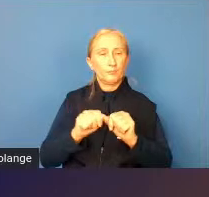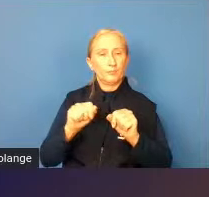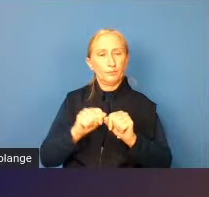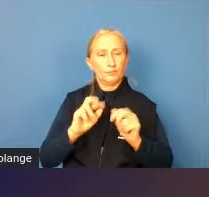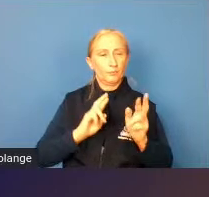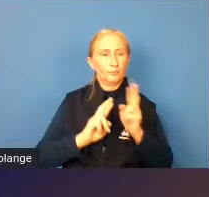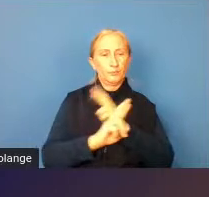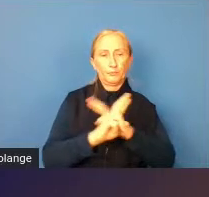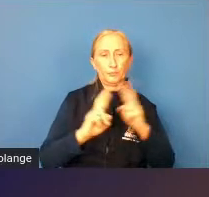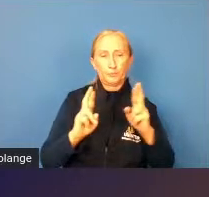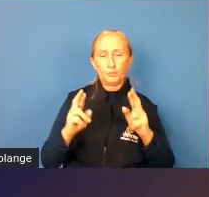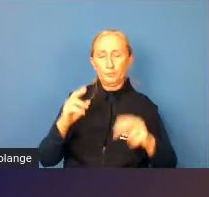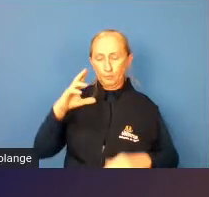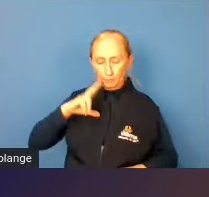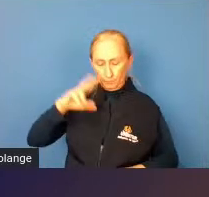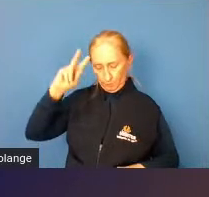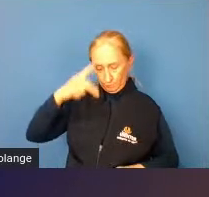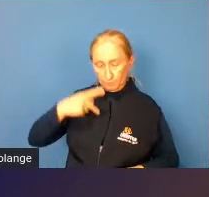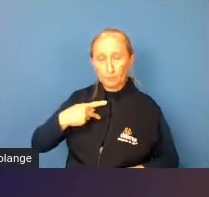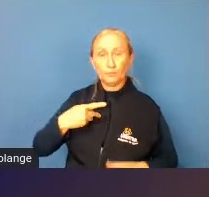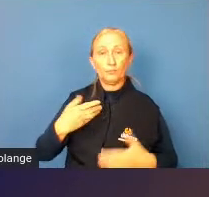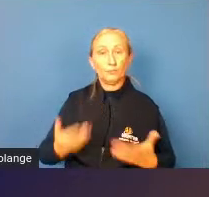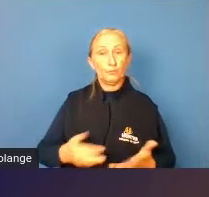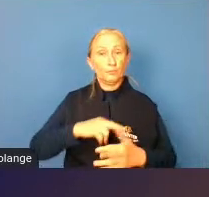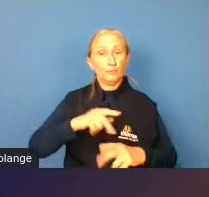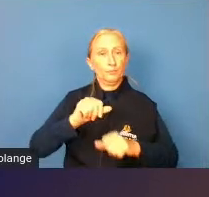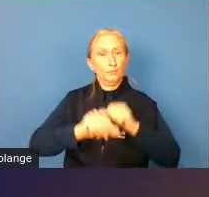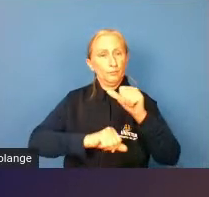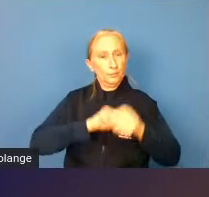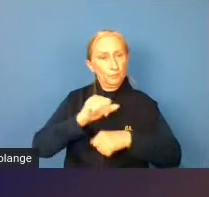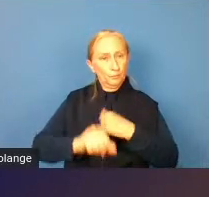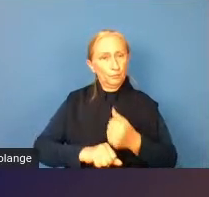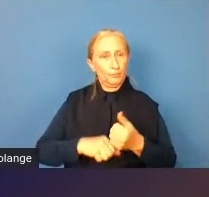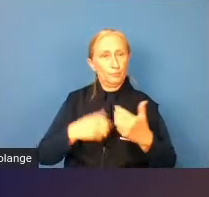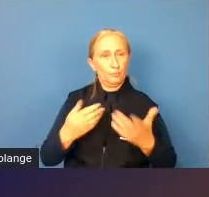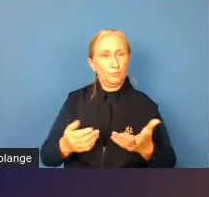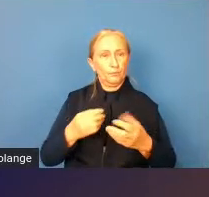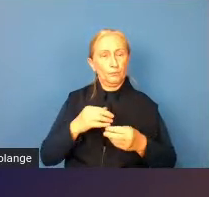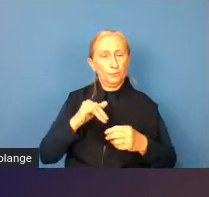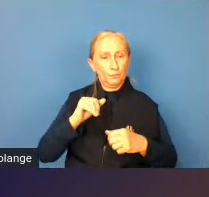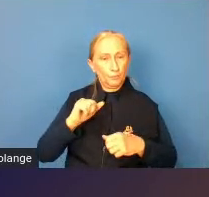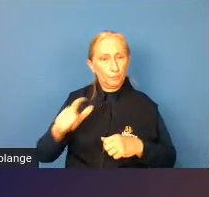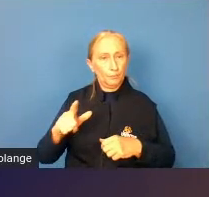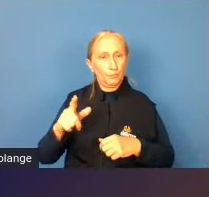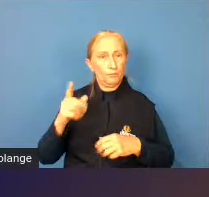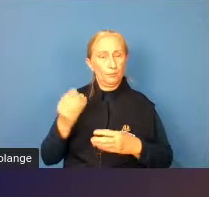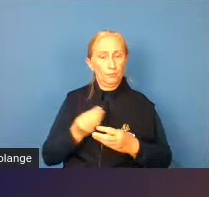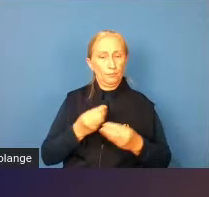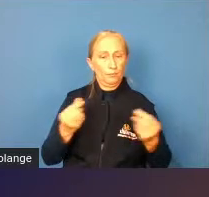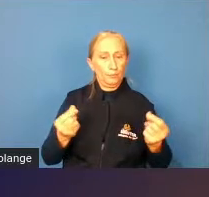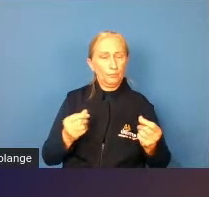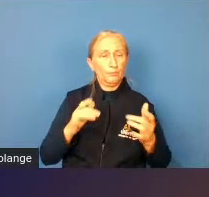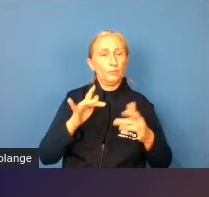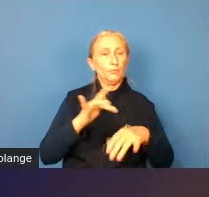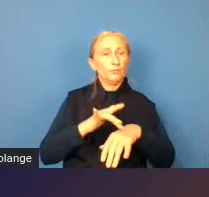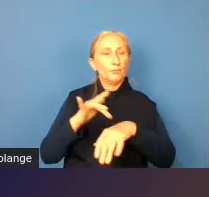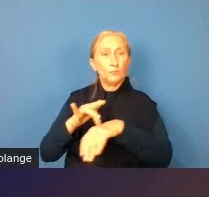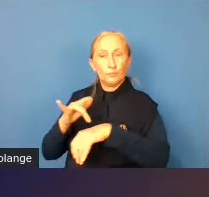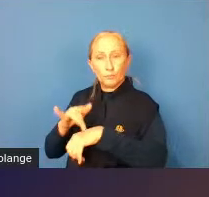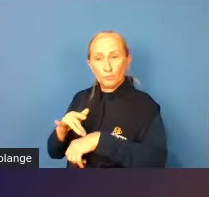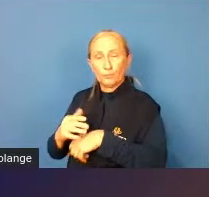as relações interpessoais muitas alterações sensoriais eles também são muito sensíveis ao toque né